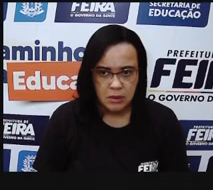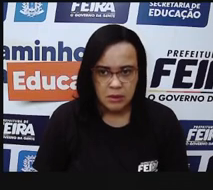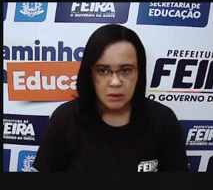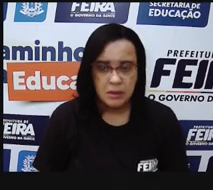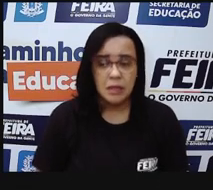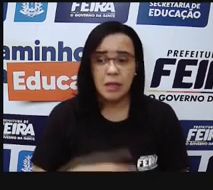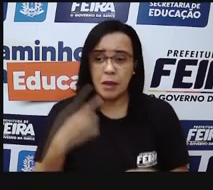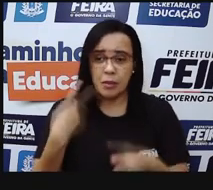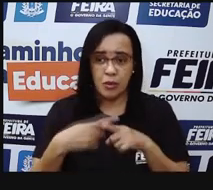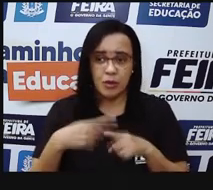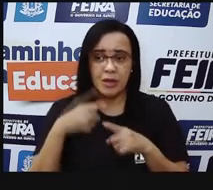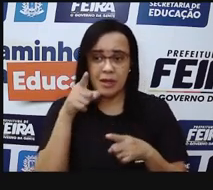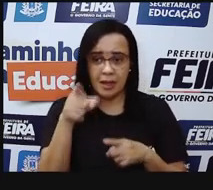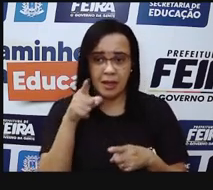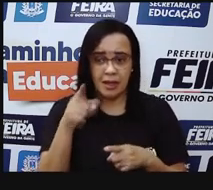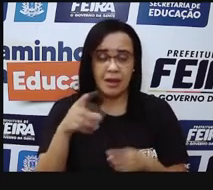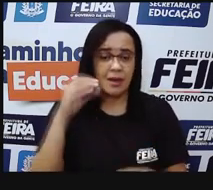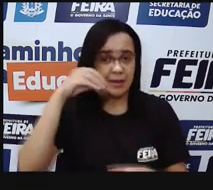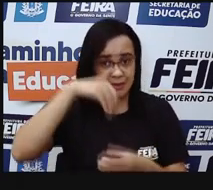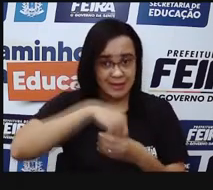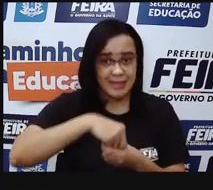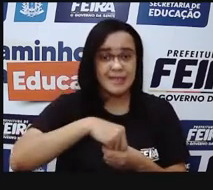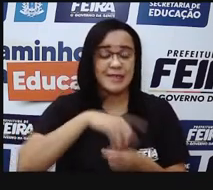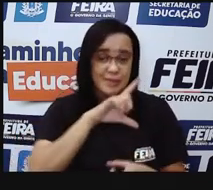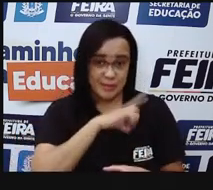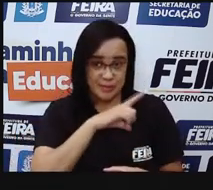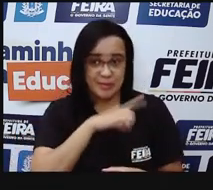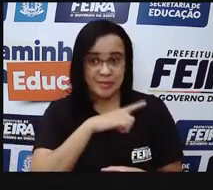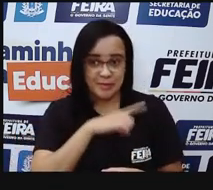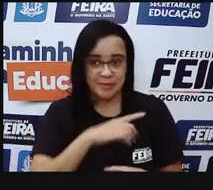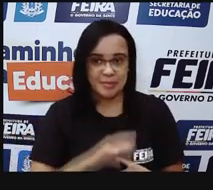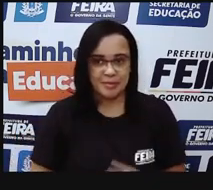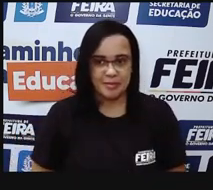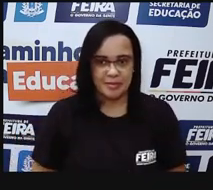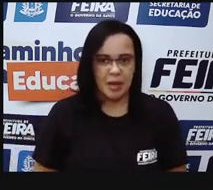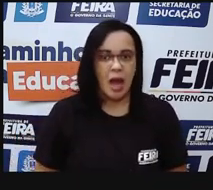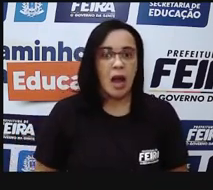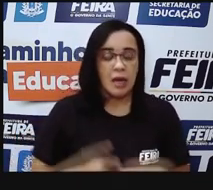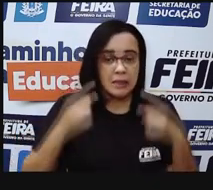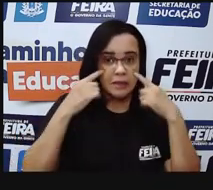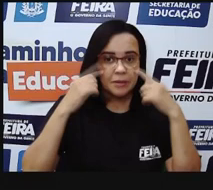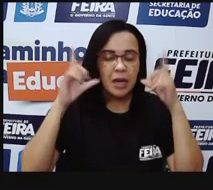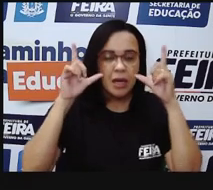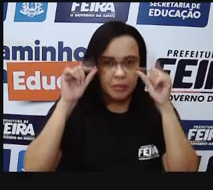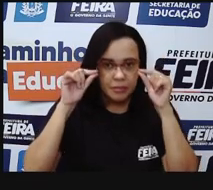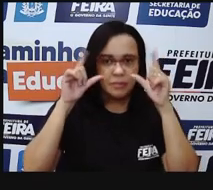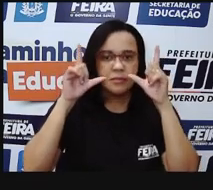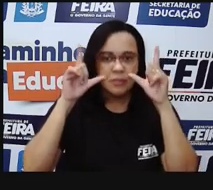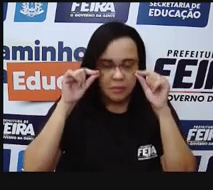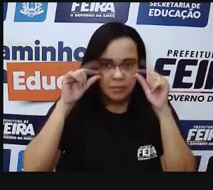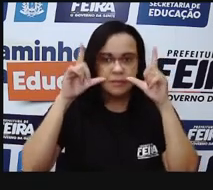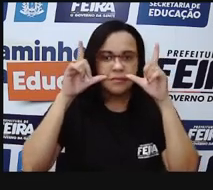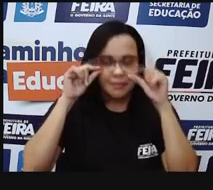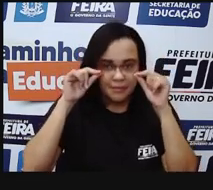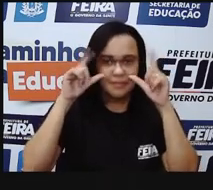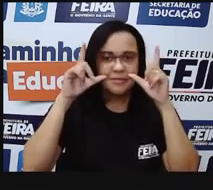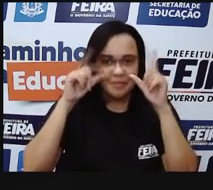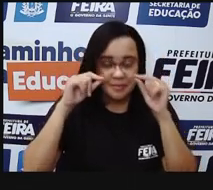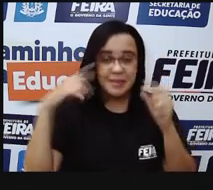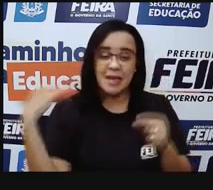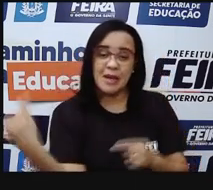as nossas pálpebras. Por isso que a gente pisca. Por que que eu fisco os olhos? Eu vejo os meus olhos,